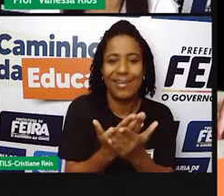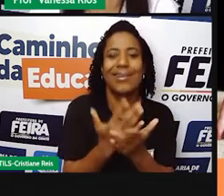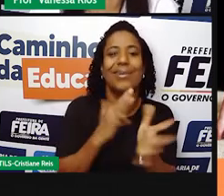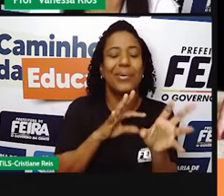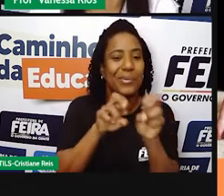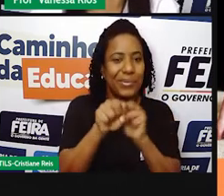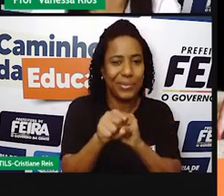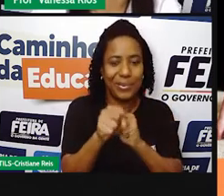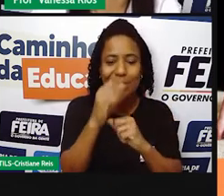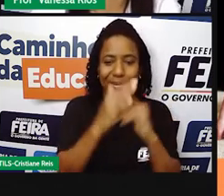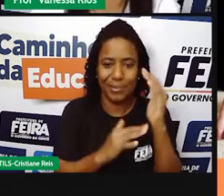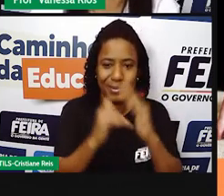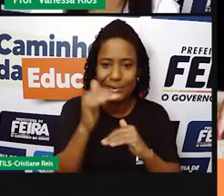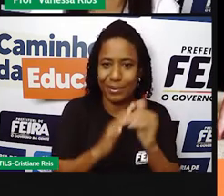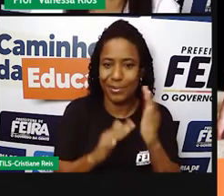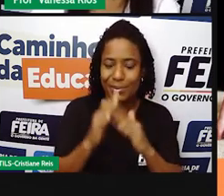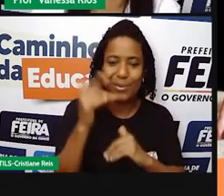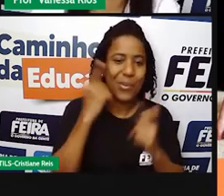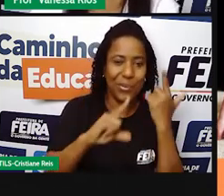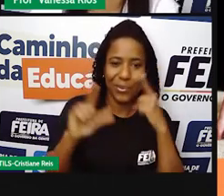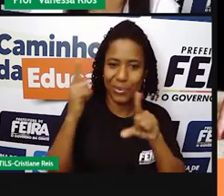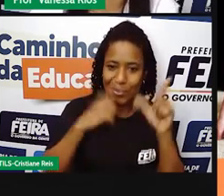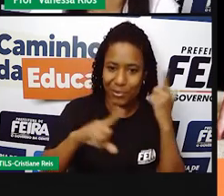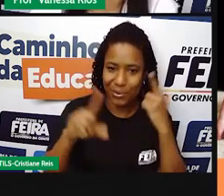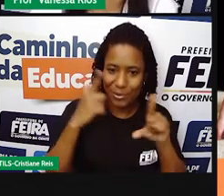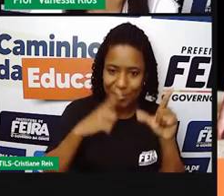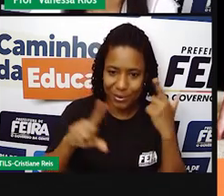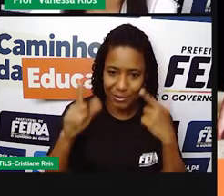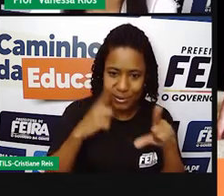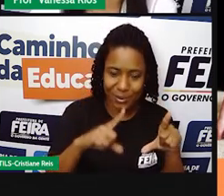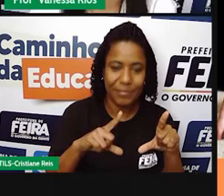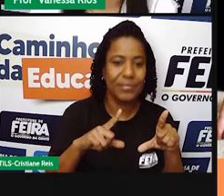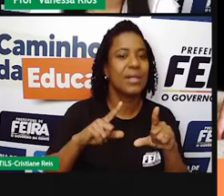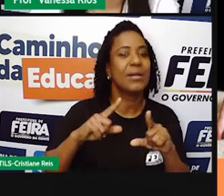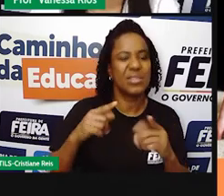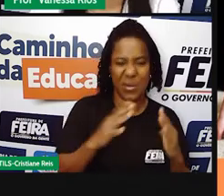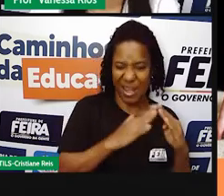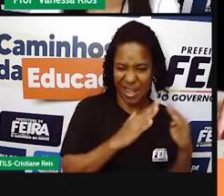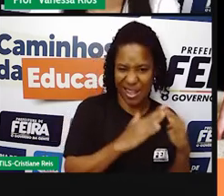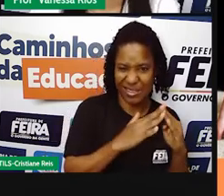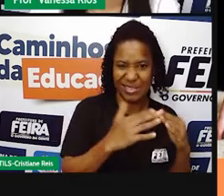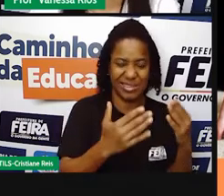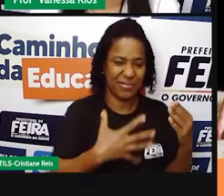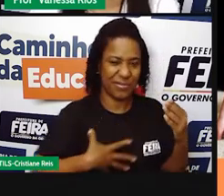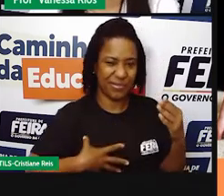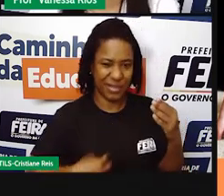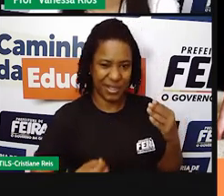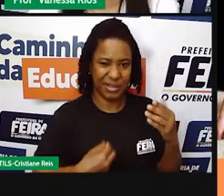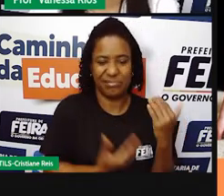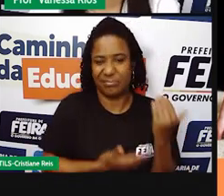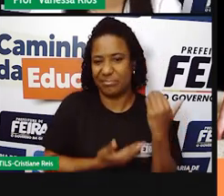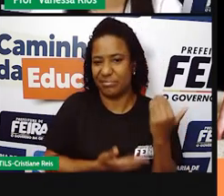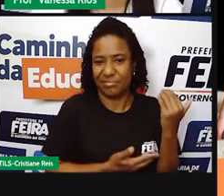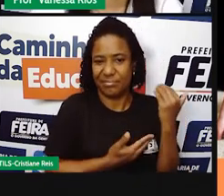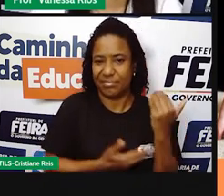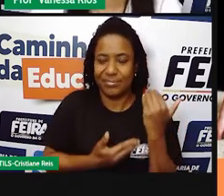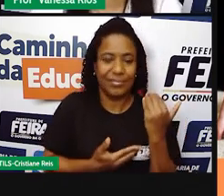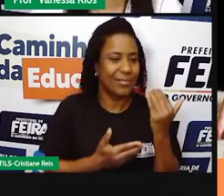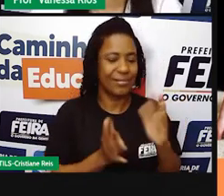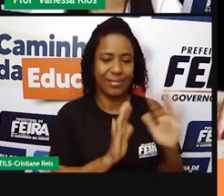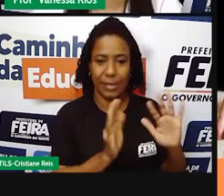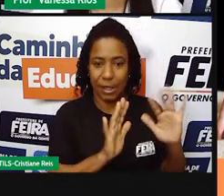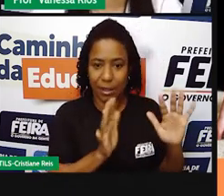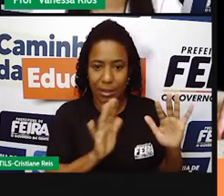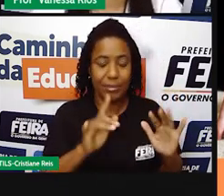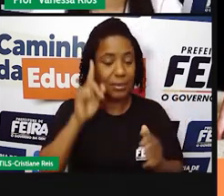ganhar outros espaços, que não só o espaço de casa, os donos de casa. A questão de ter filhos aí